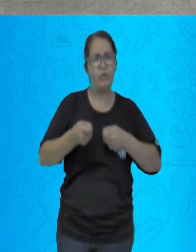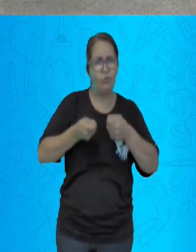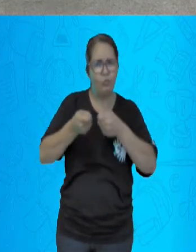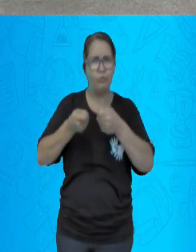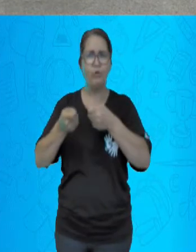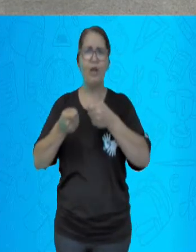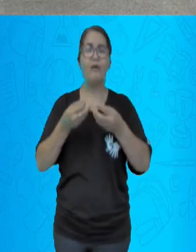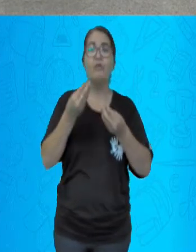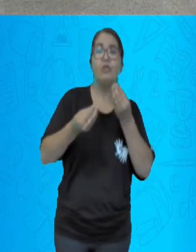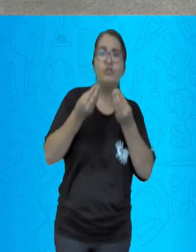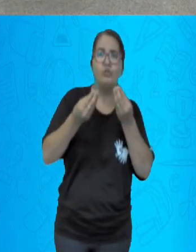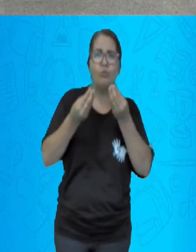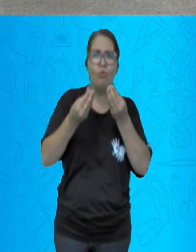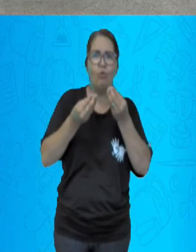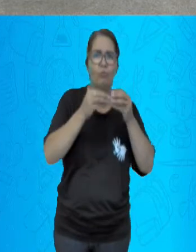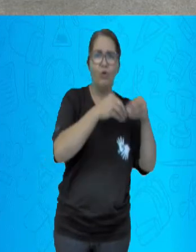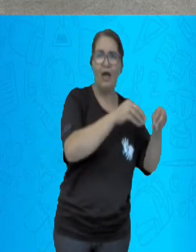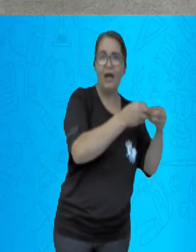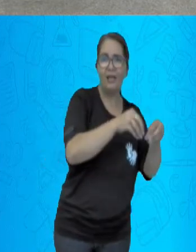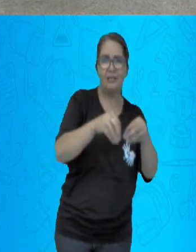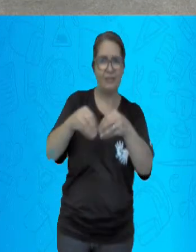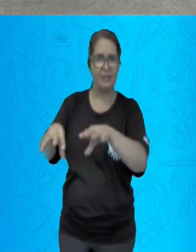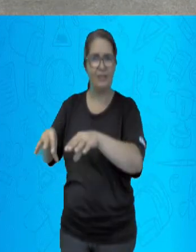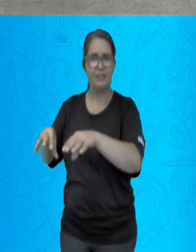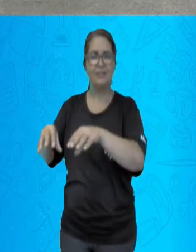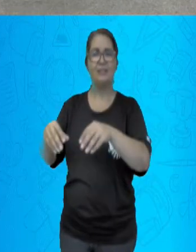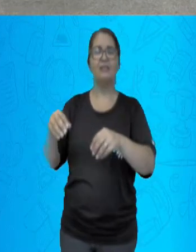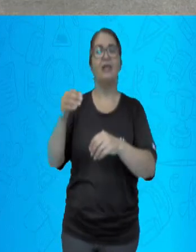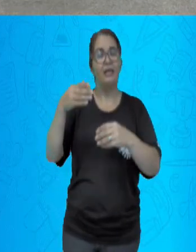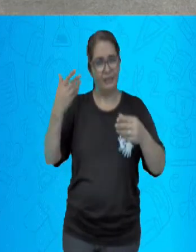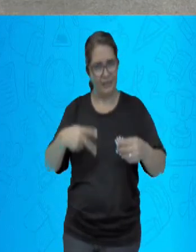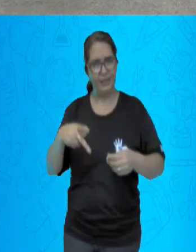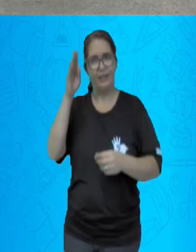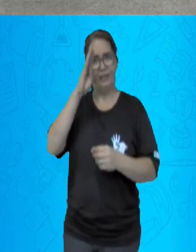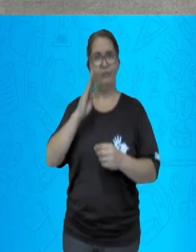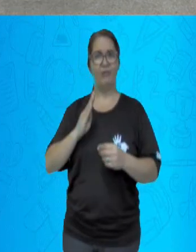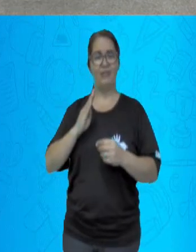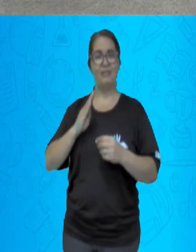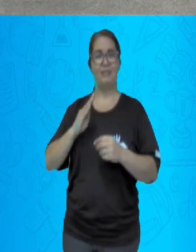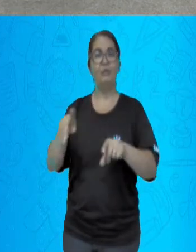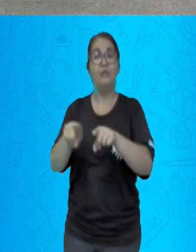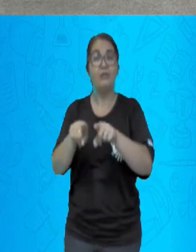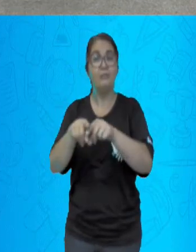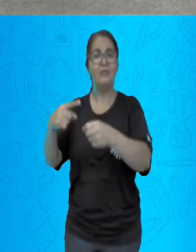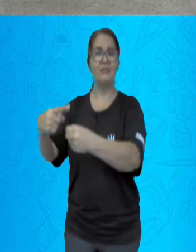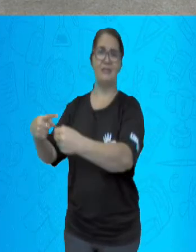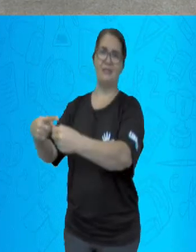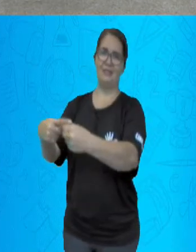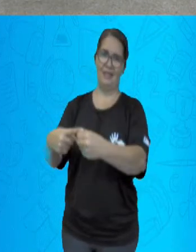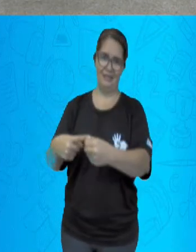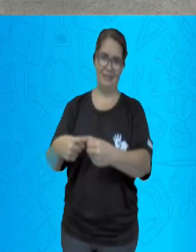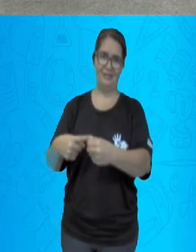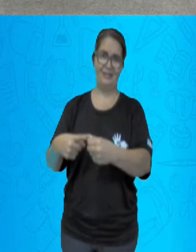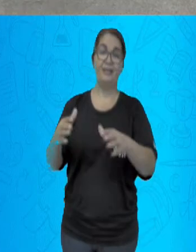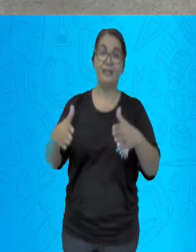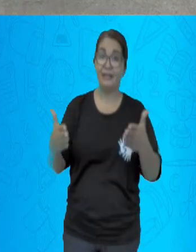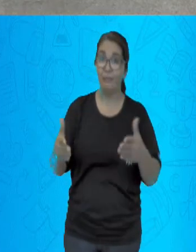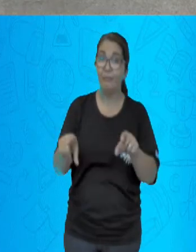Como vista a erradicação de várias epidemias e embelezamento urbano